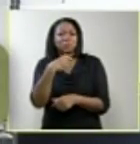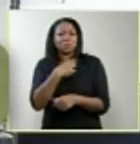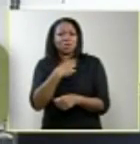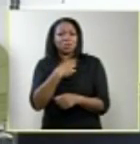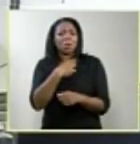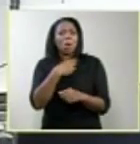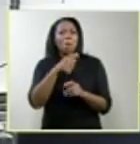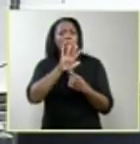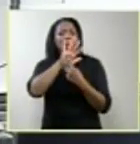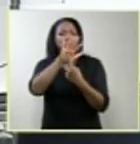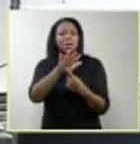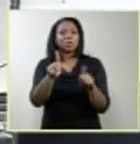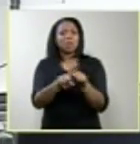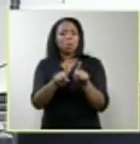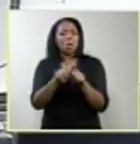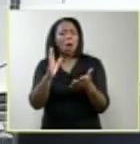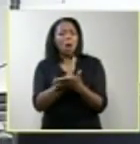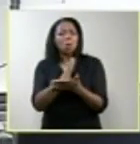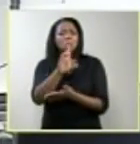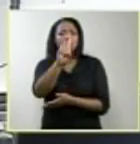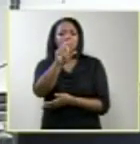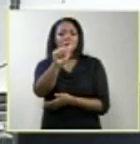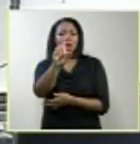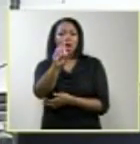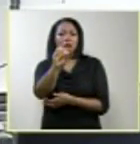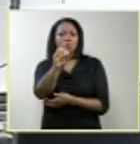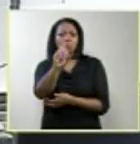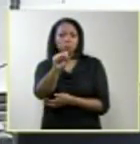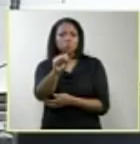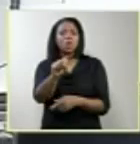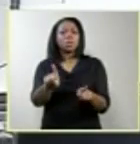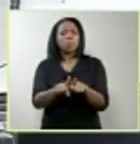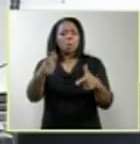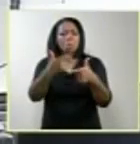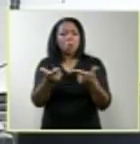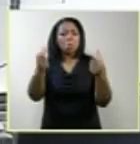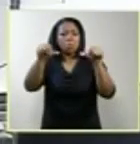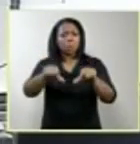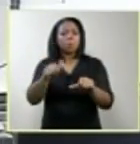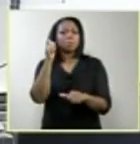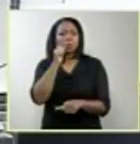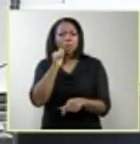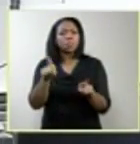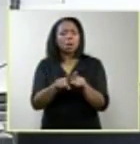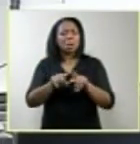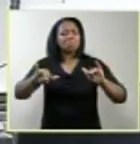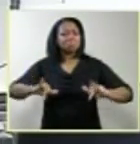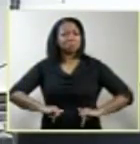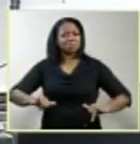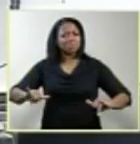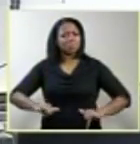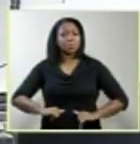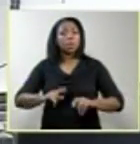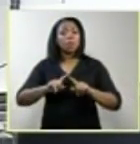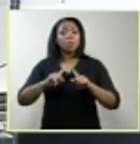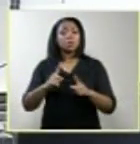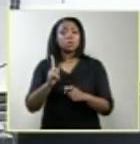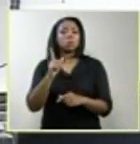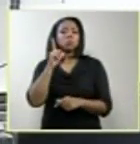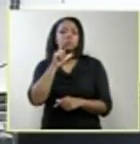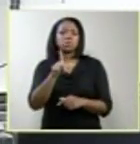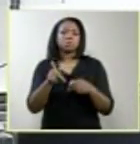dados que são irrefutáveis, com relação aos riscos que a mulher sofre, o que talvez eu não conseguisse falar